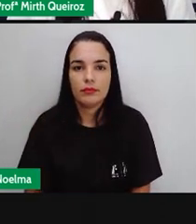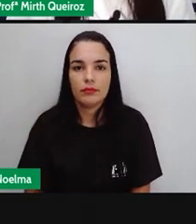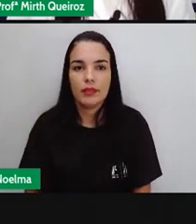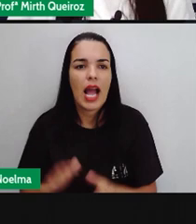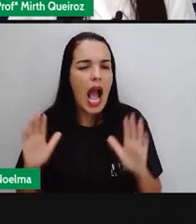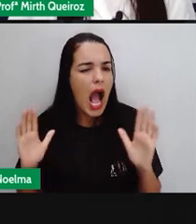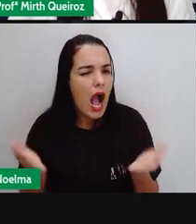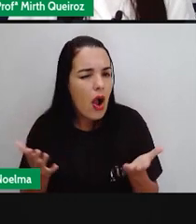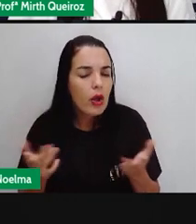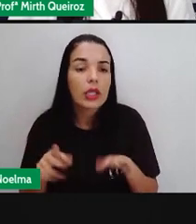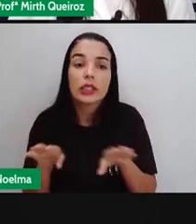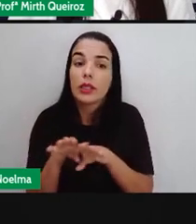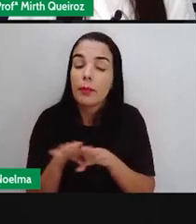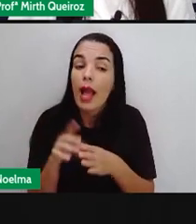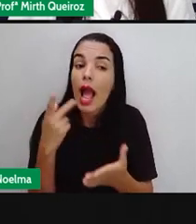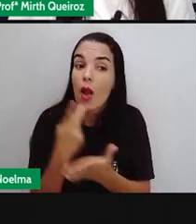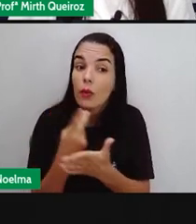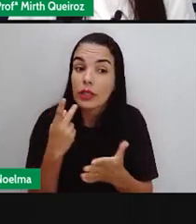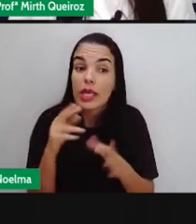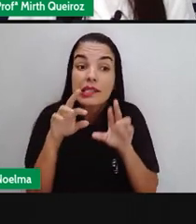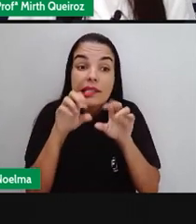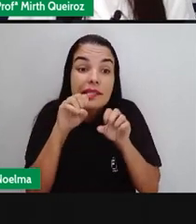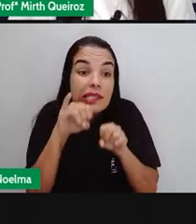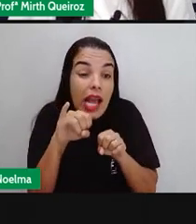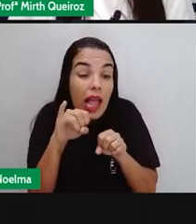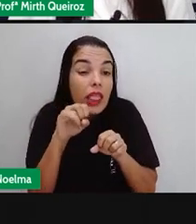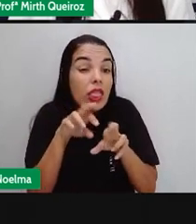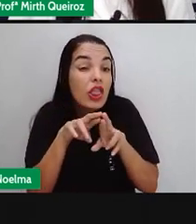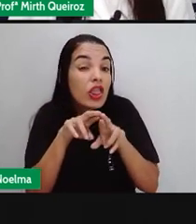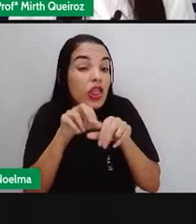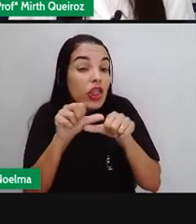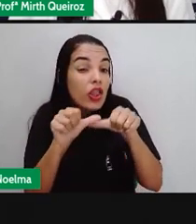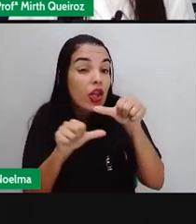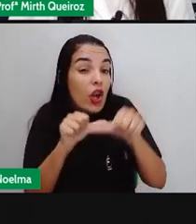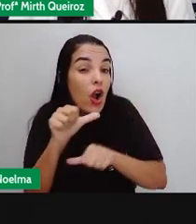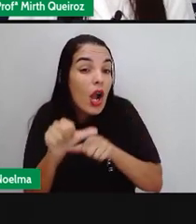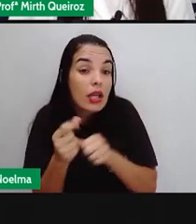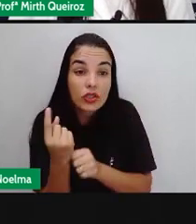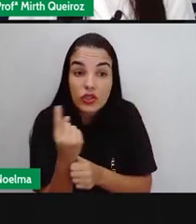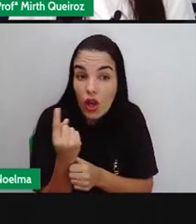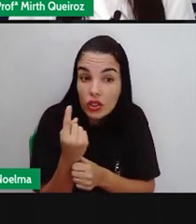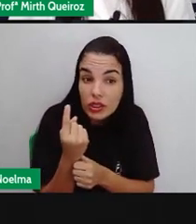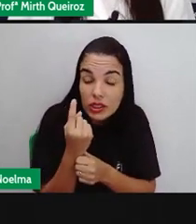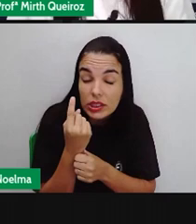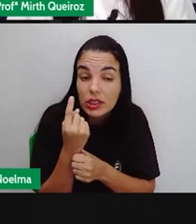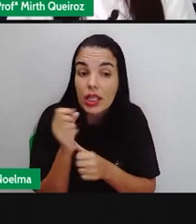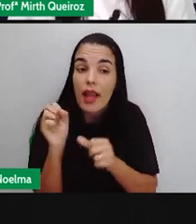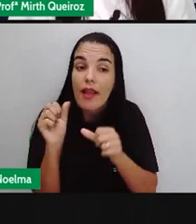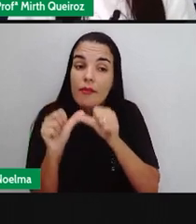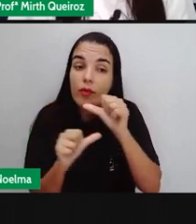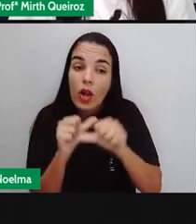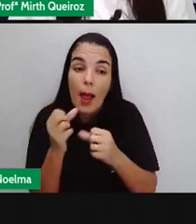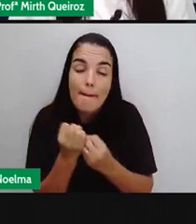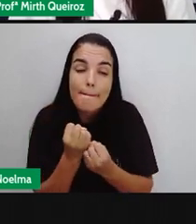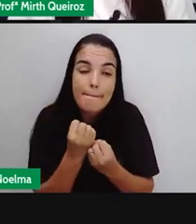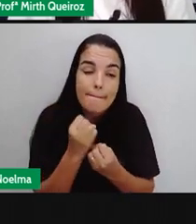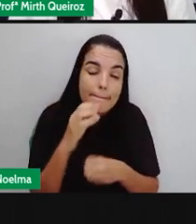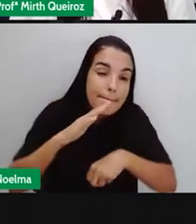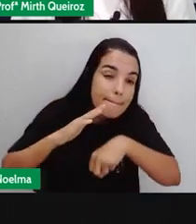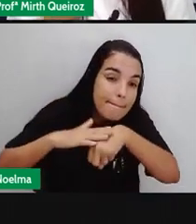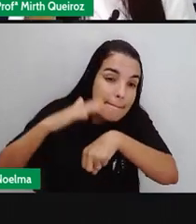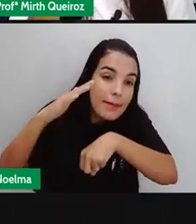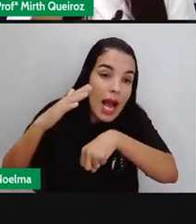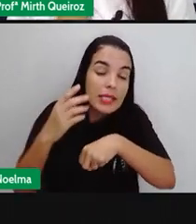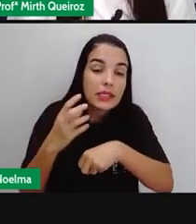O mesmo acontece se alterarmos o número do substantivo. Se a gente passar do singular para o plural. Se ao invés de um